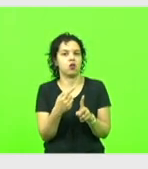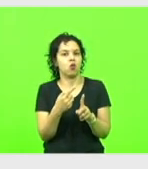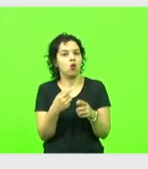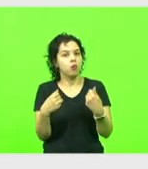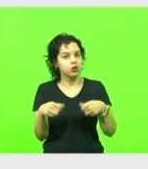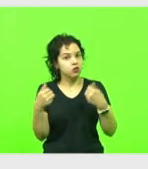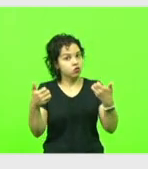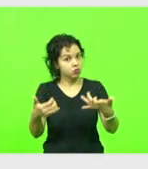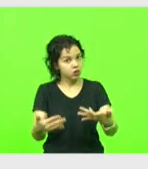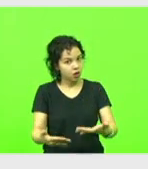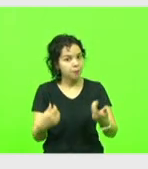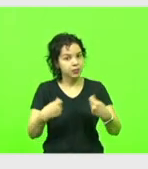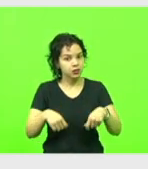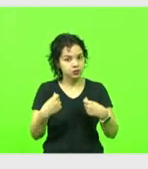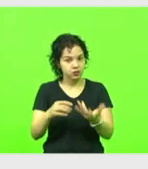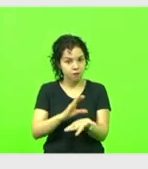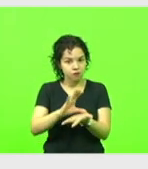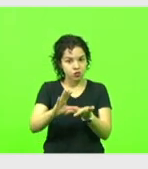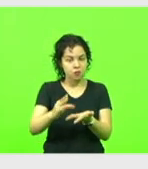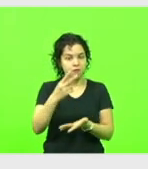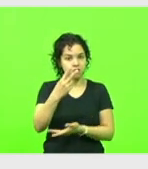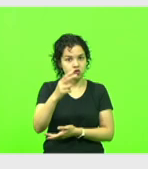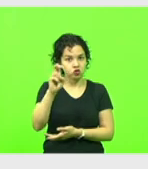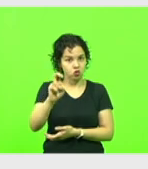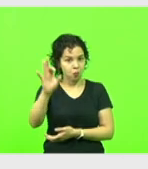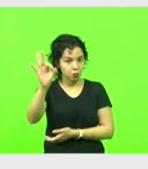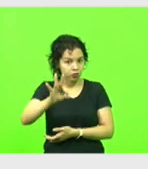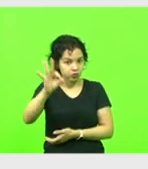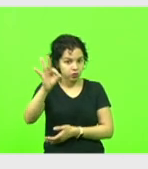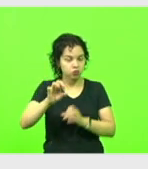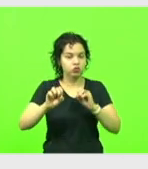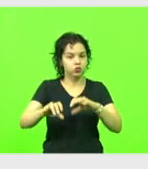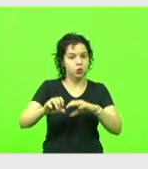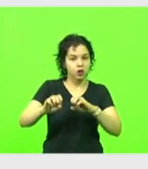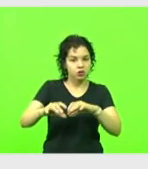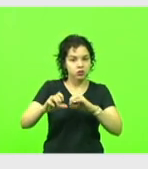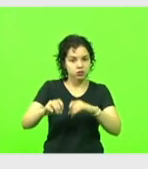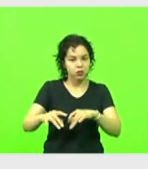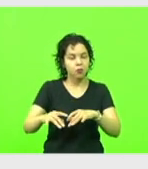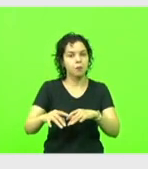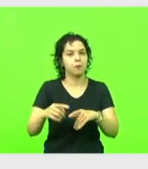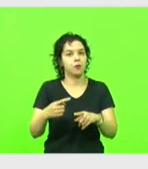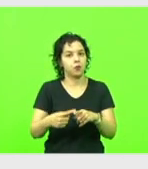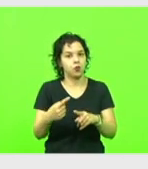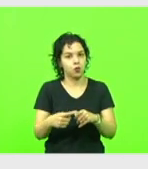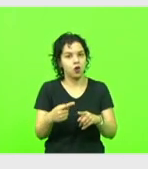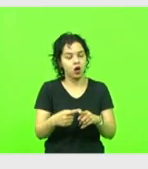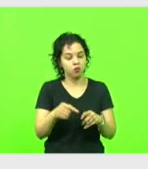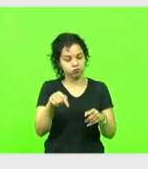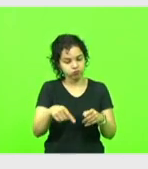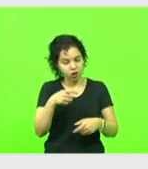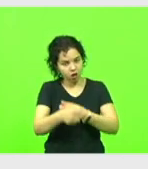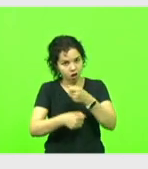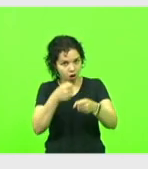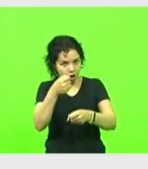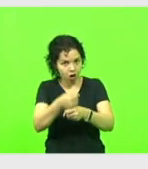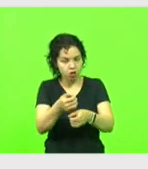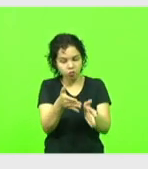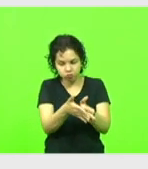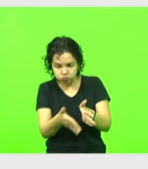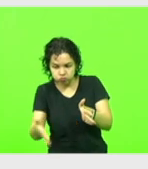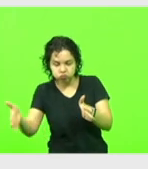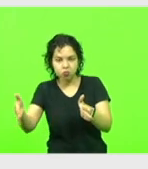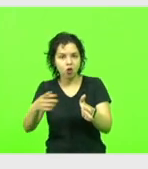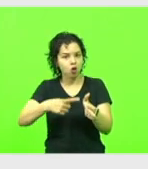tem que ser investido os 25% da educação, já que, partir deste ano, nós não podemos mais